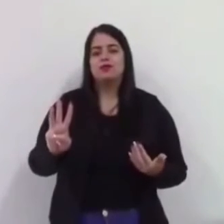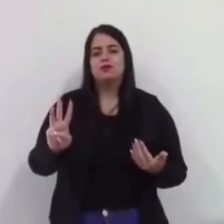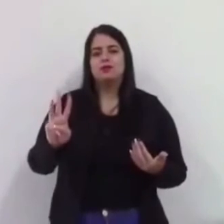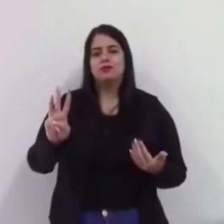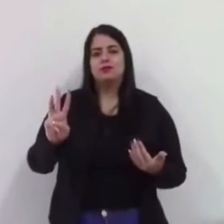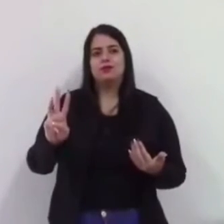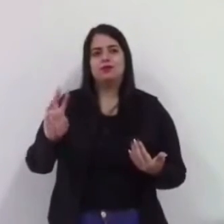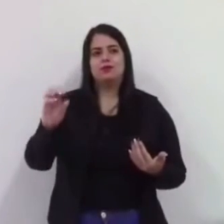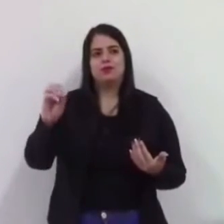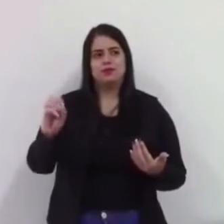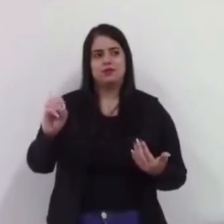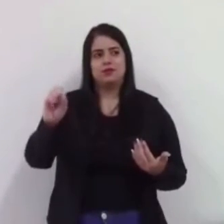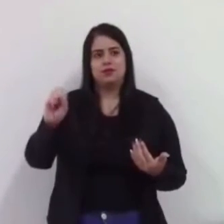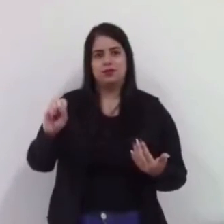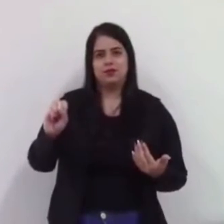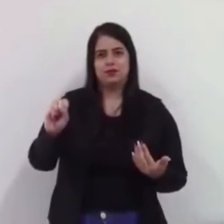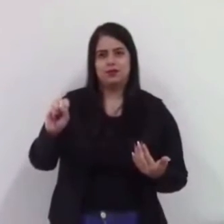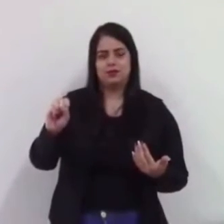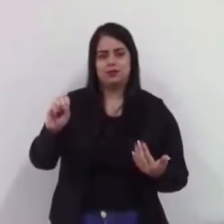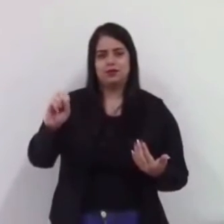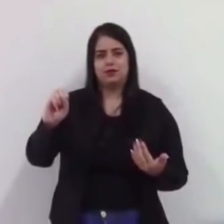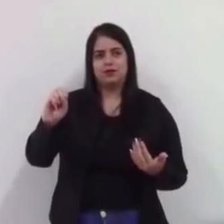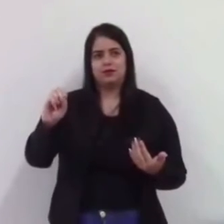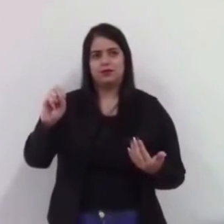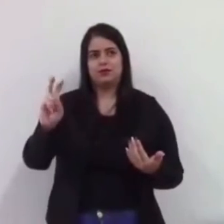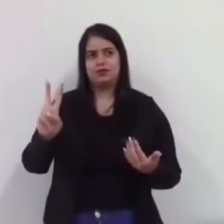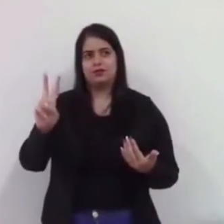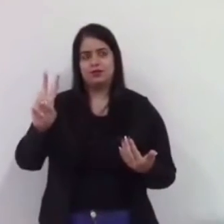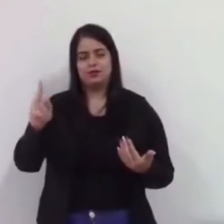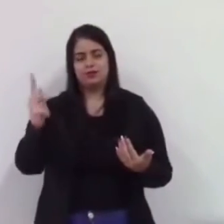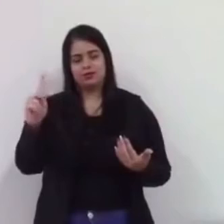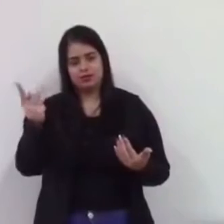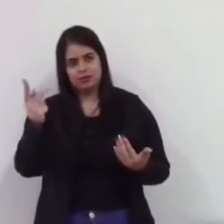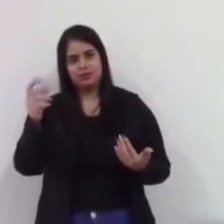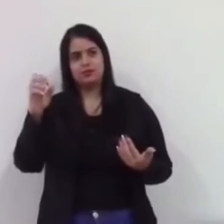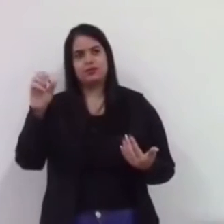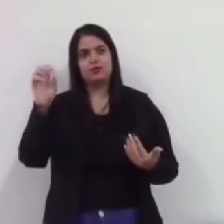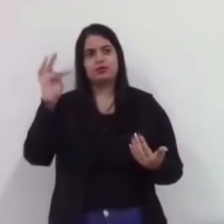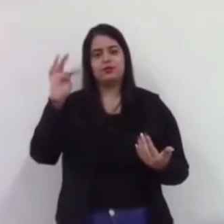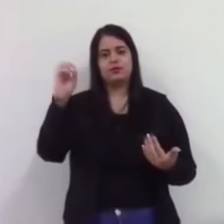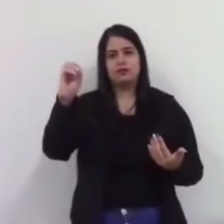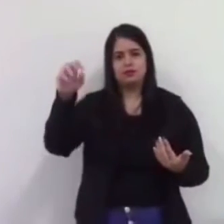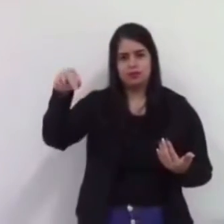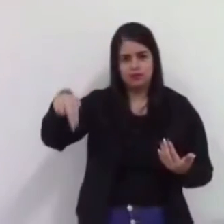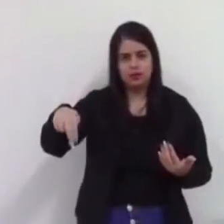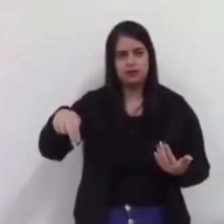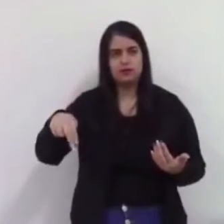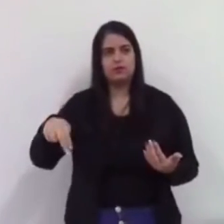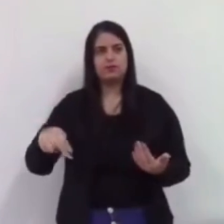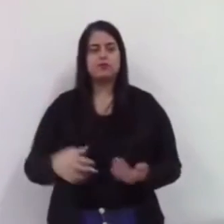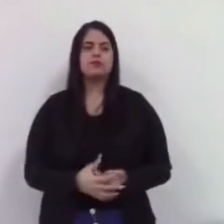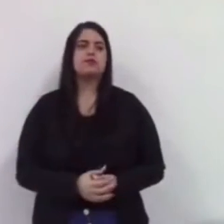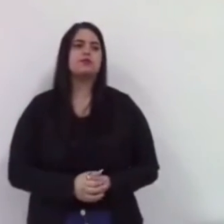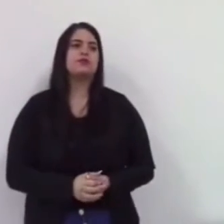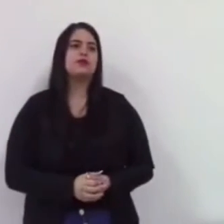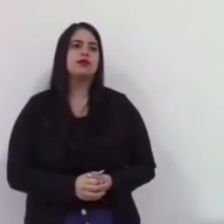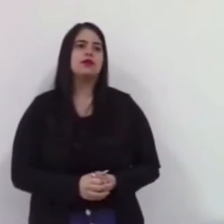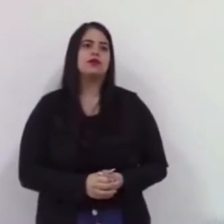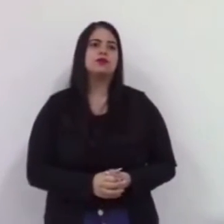umas dificuldades grandes lá, acho que o colega Rinaldo conhece, Ângelo, conheci ele ontem, Rinaldo. Cara,